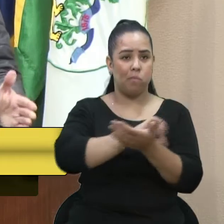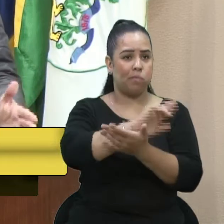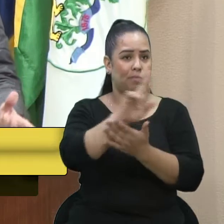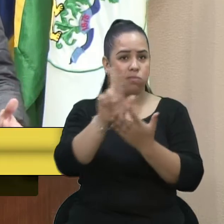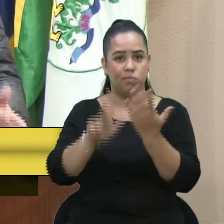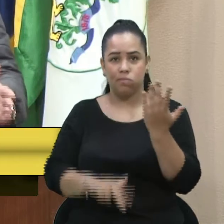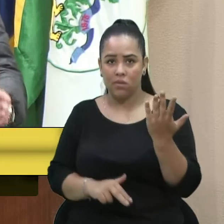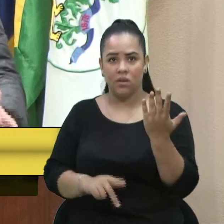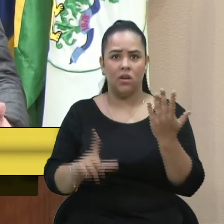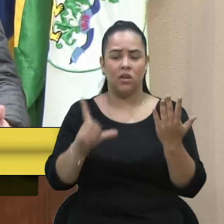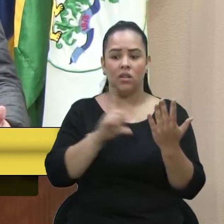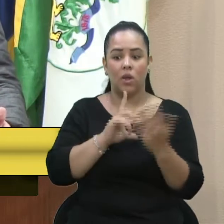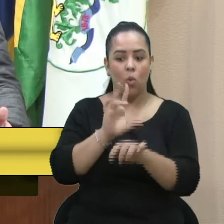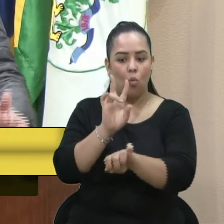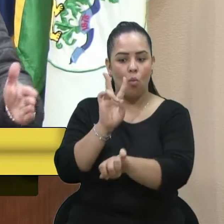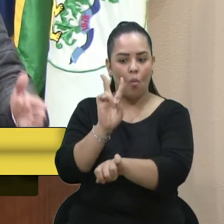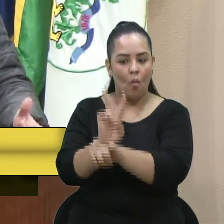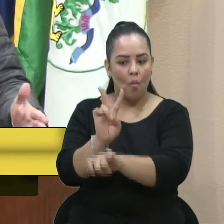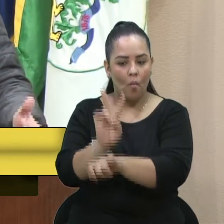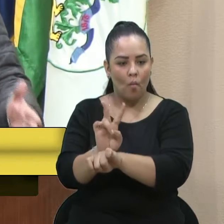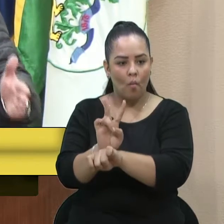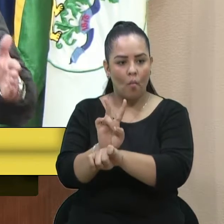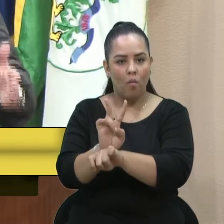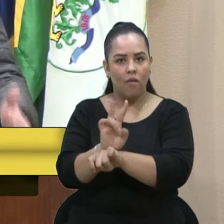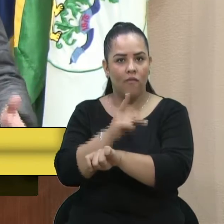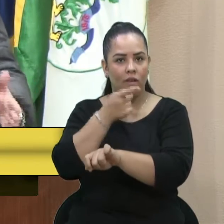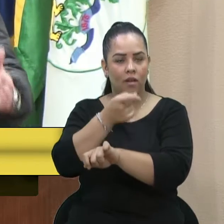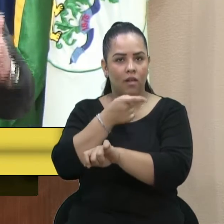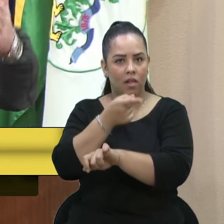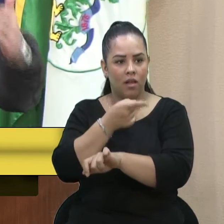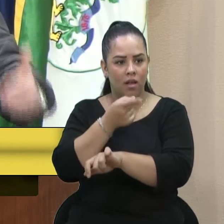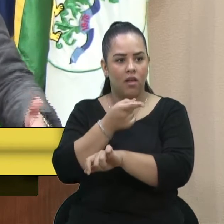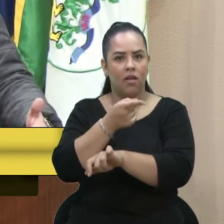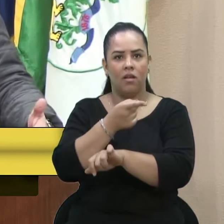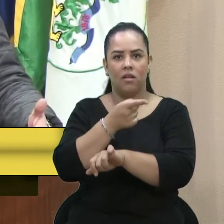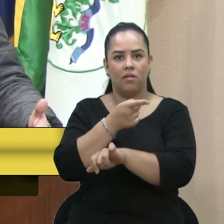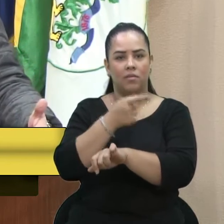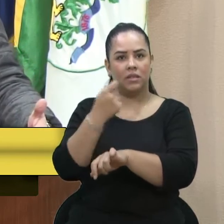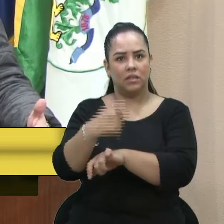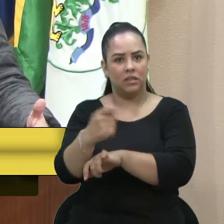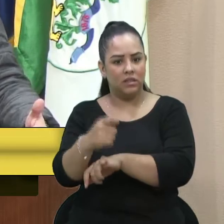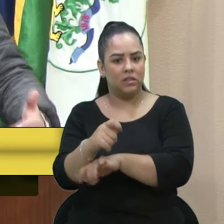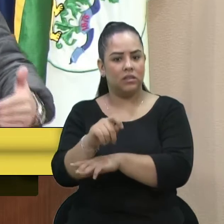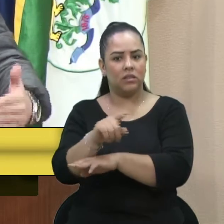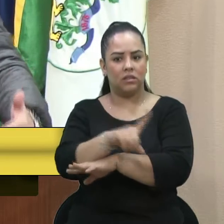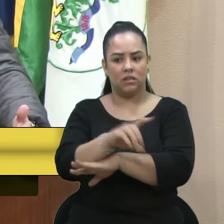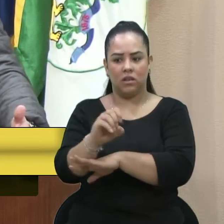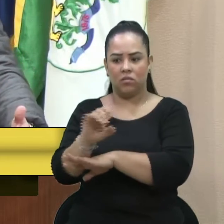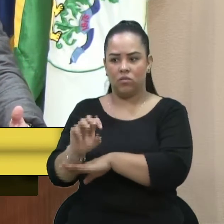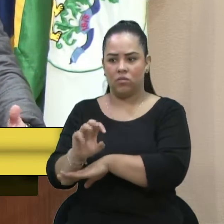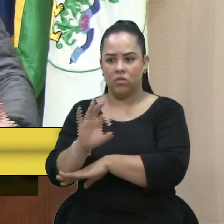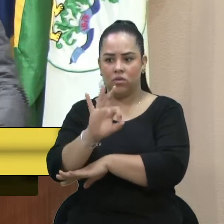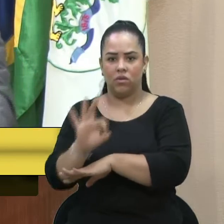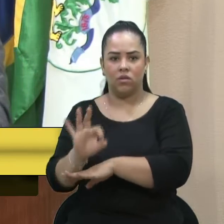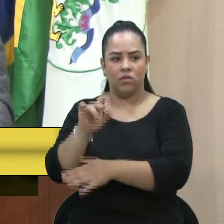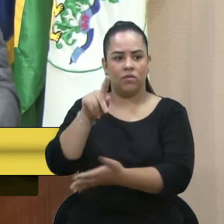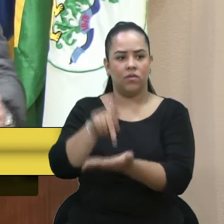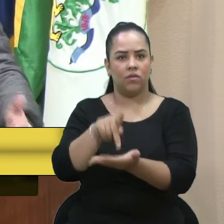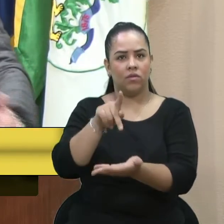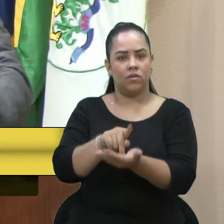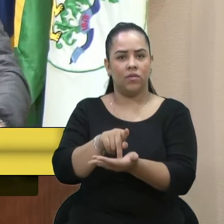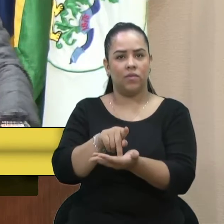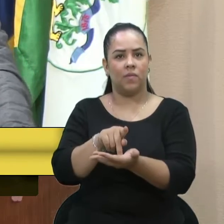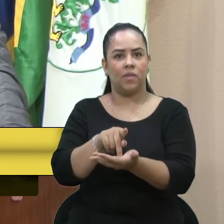tomam todo o cuidado para que a matéria seja 100% verdade, né. Todo aquele cuidado para também não